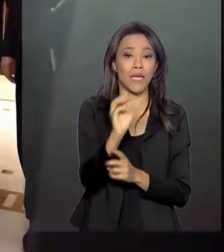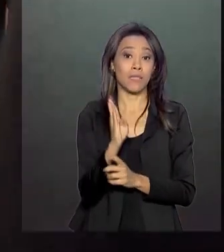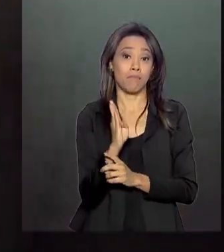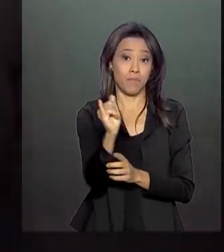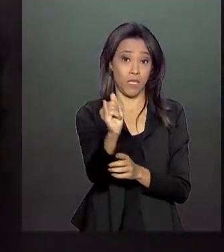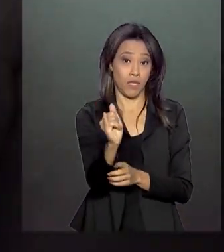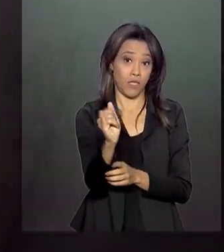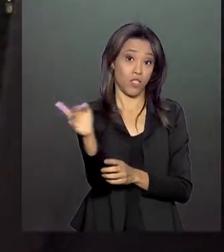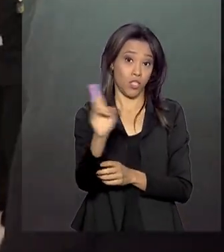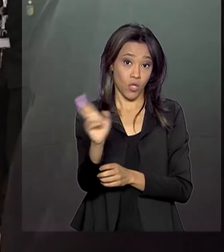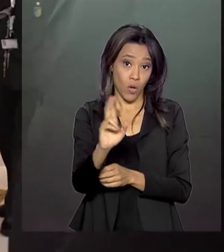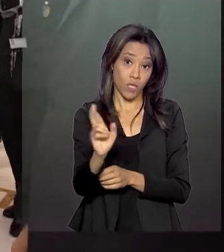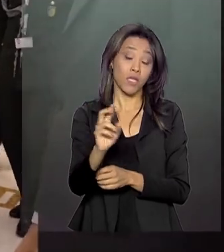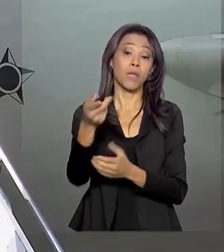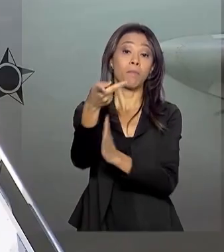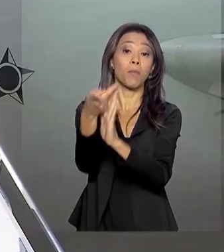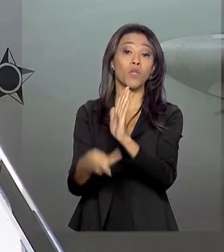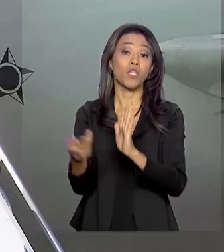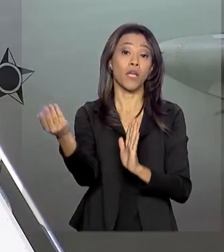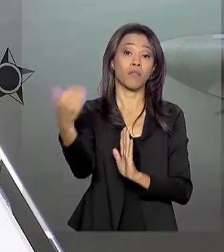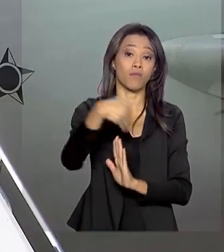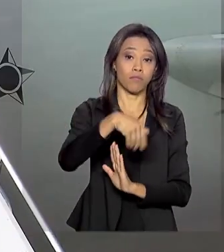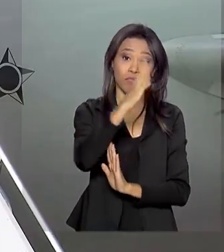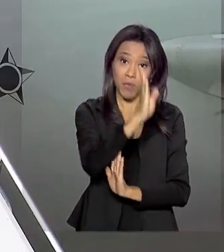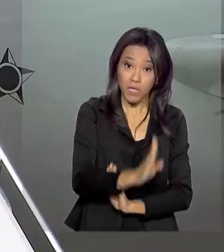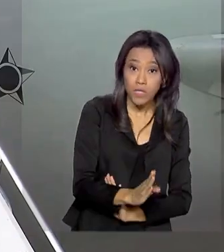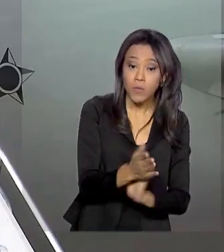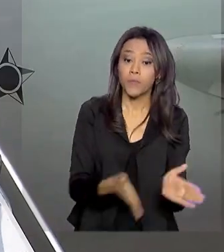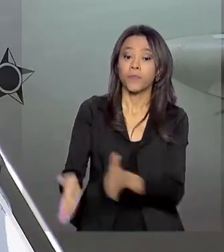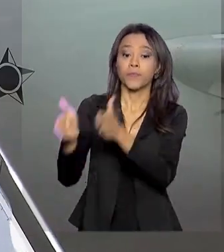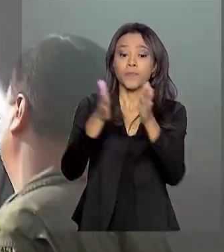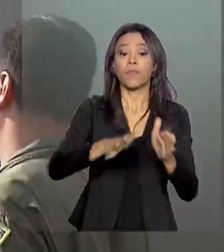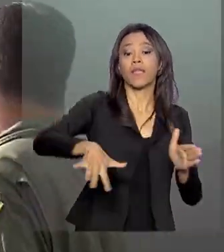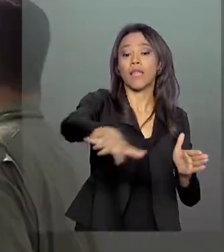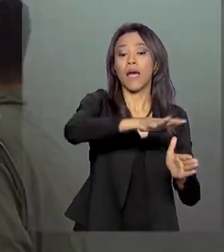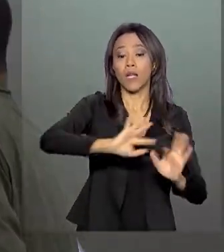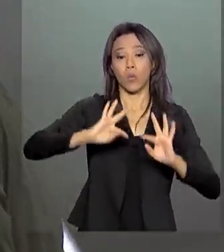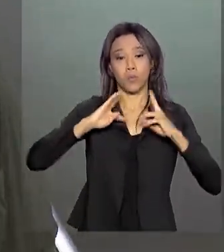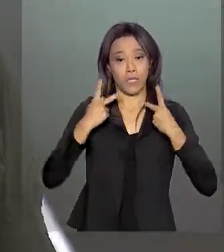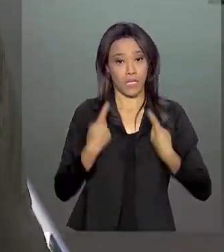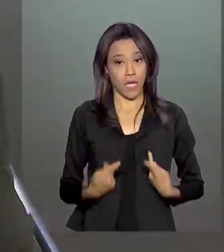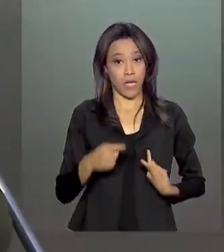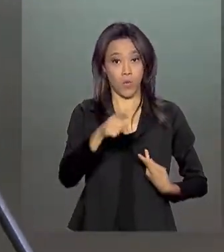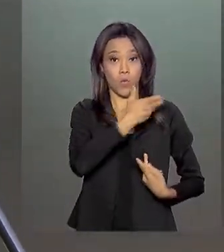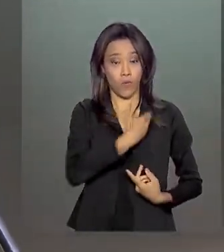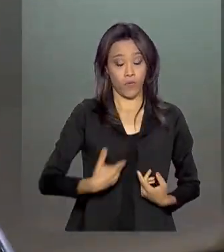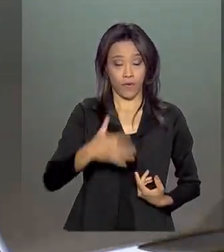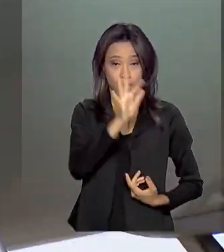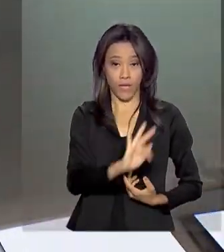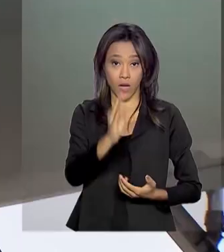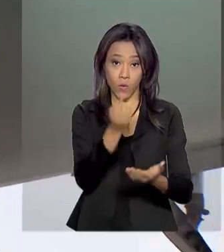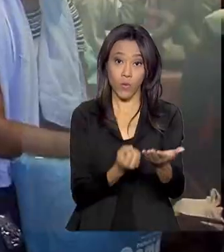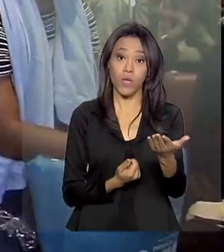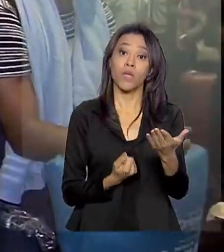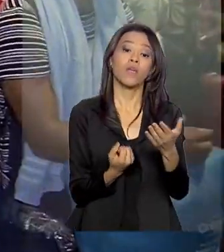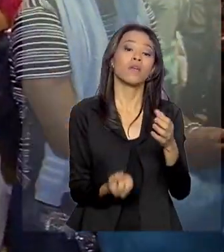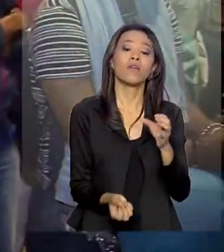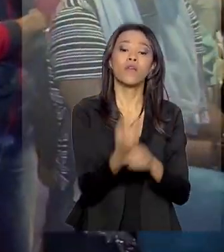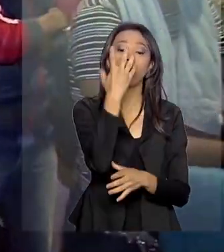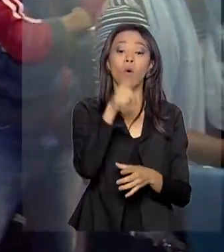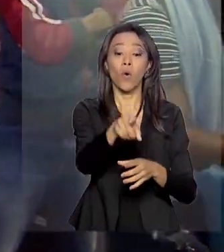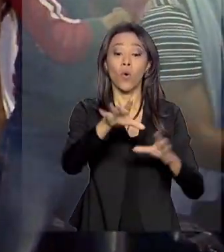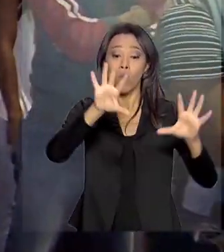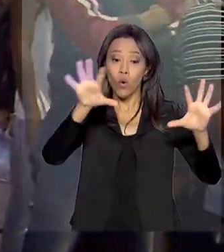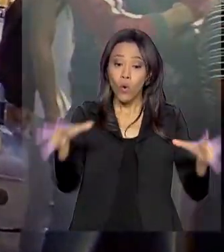dólares em projetos brasileiros. Já no campo humanitário, o governo federal criou a Operação Acolhida, que já